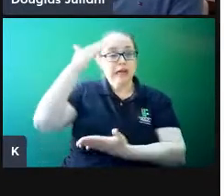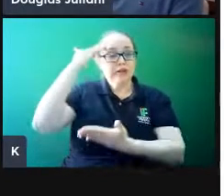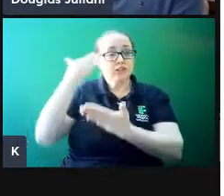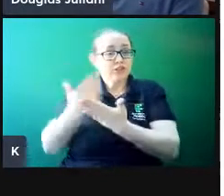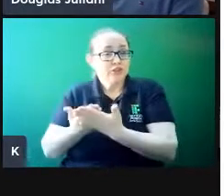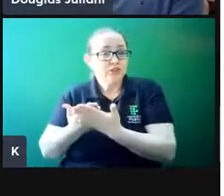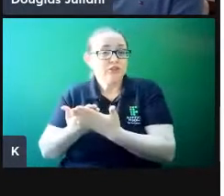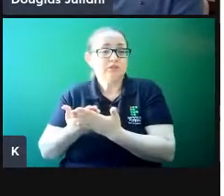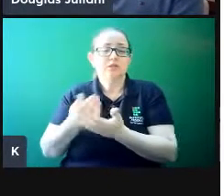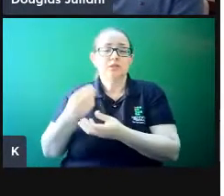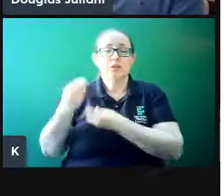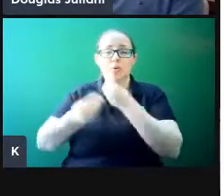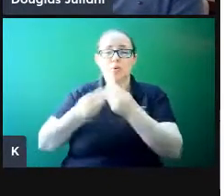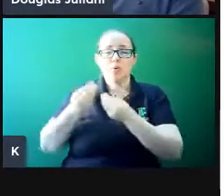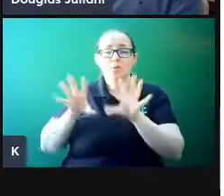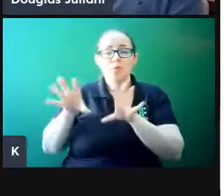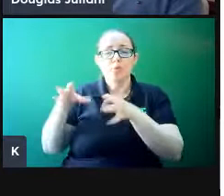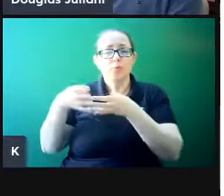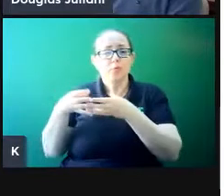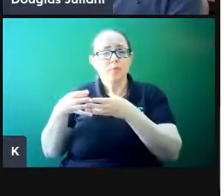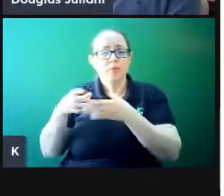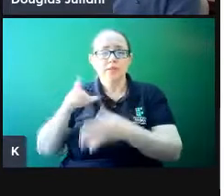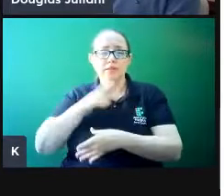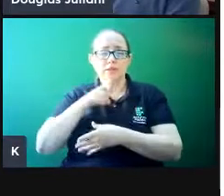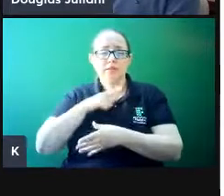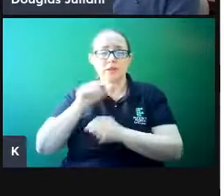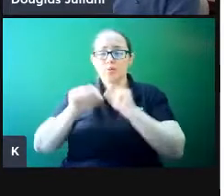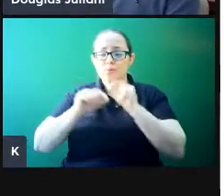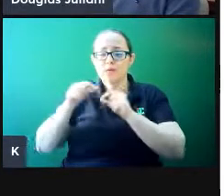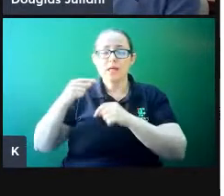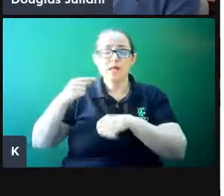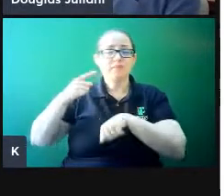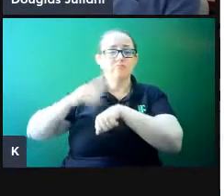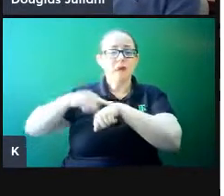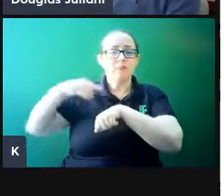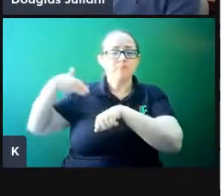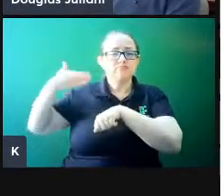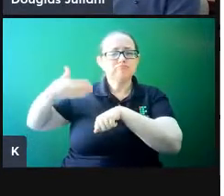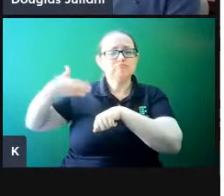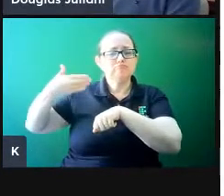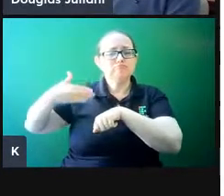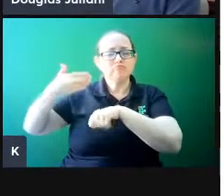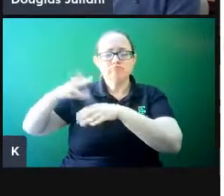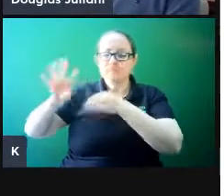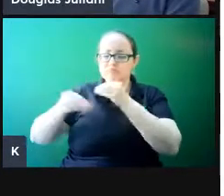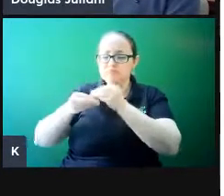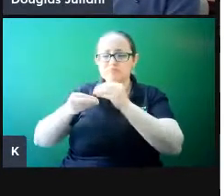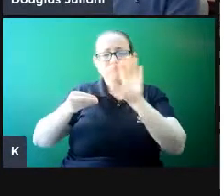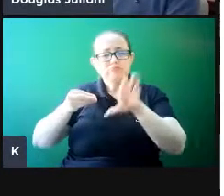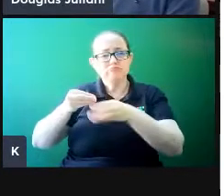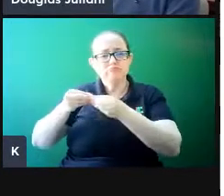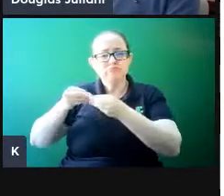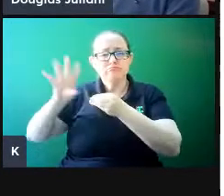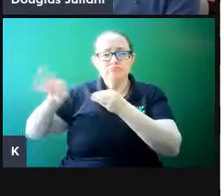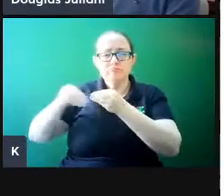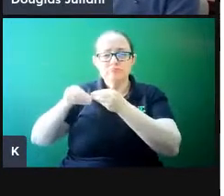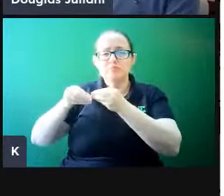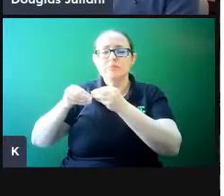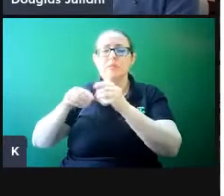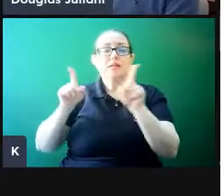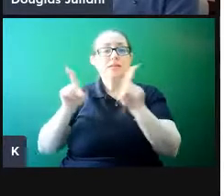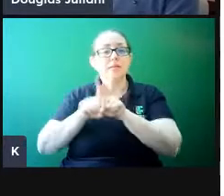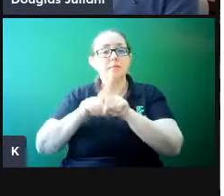elemento que é de ser construída ao longo do tempo, é o modo de agir, legal,